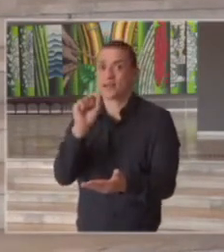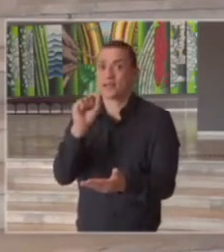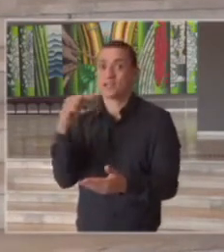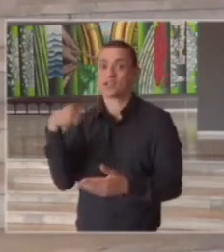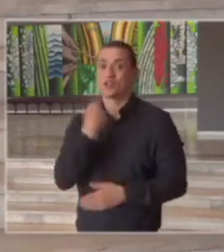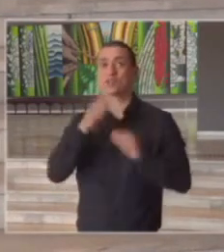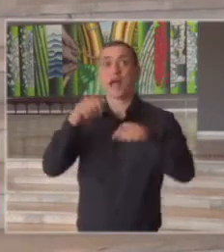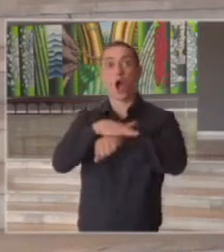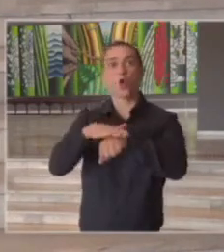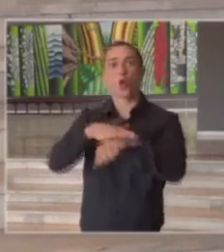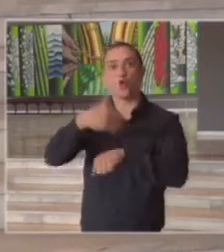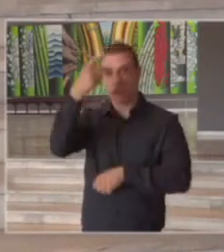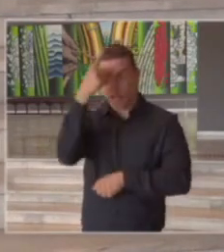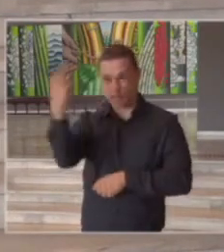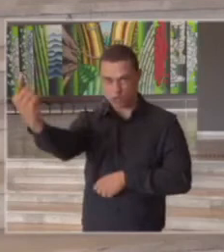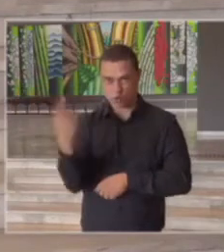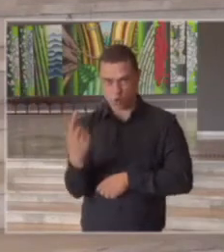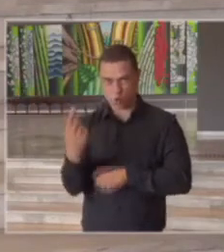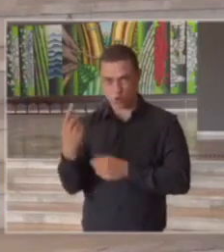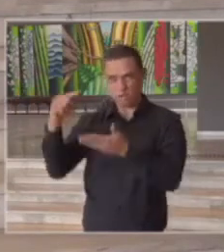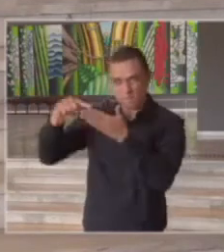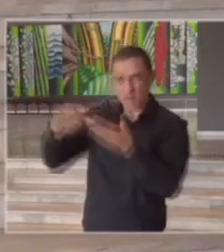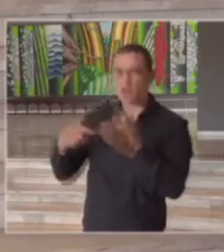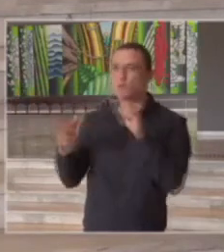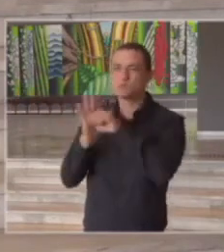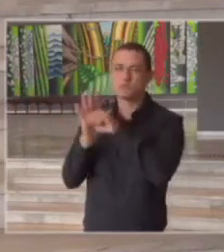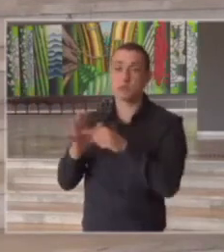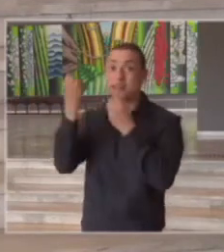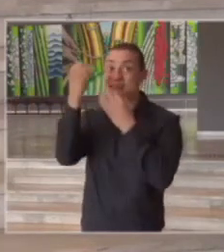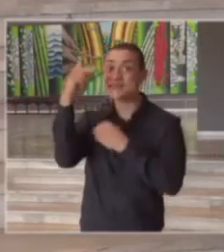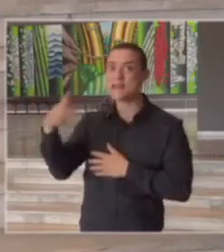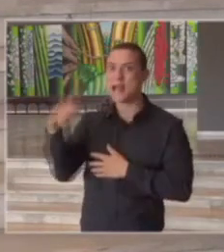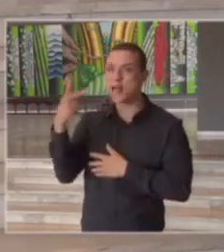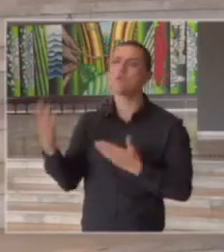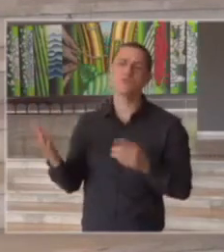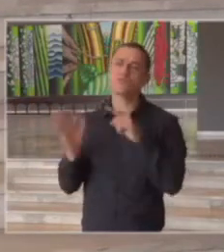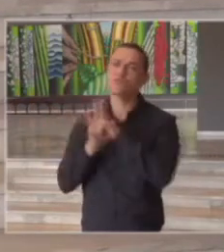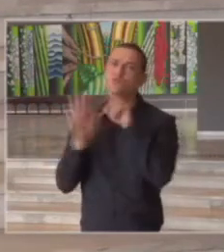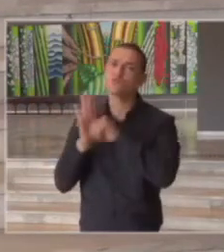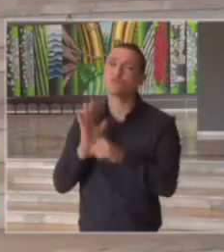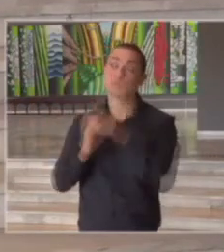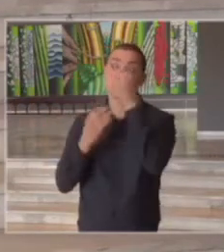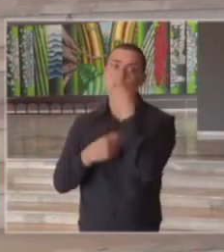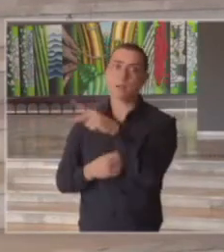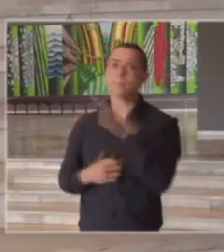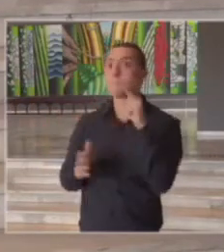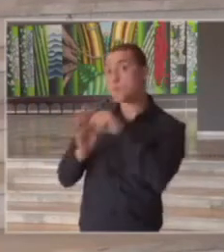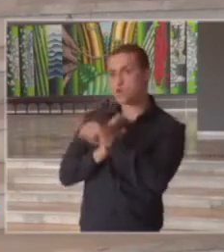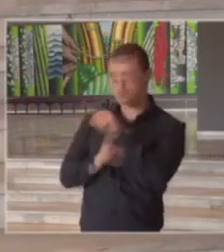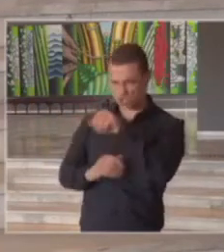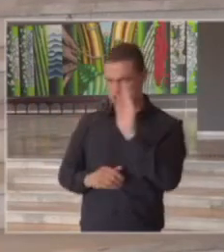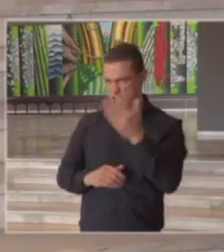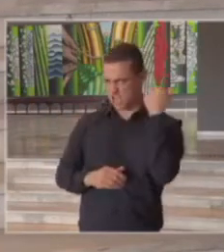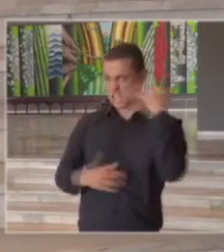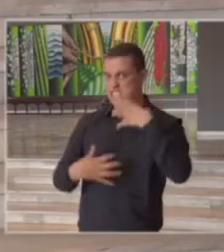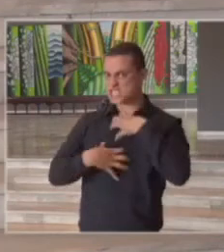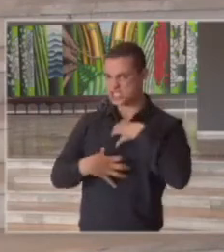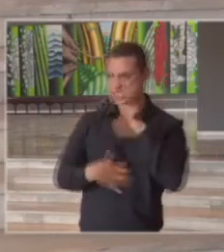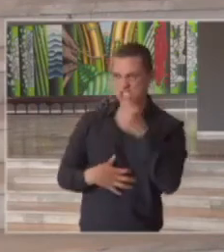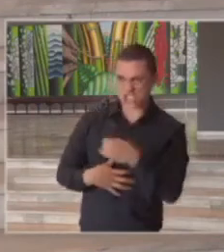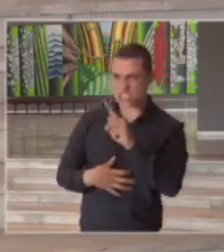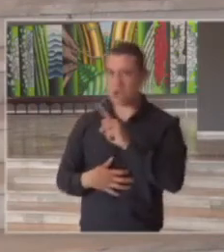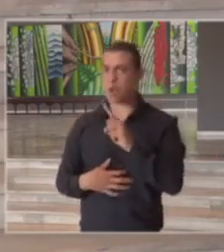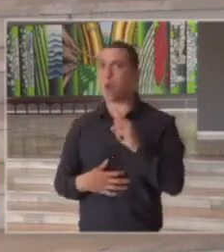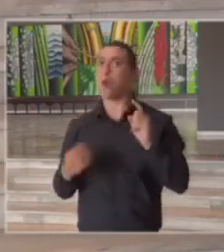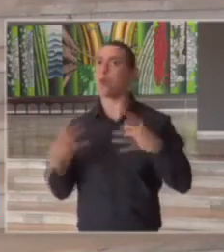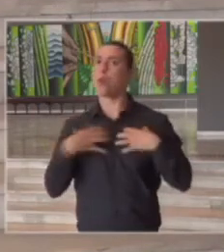nós conversarmos com essa pessoa obtemos os seus dados e perguntarmos se ela teve sintoma se ela